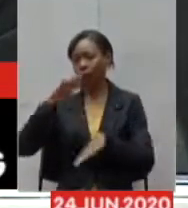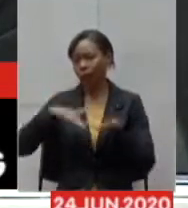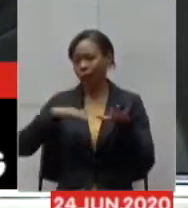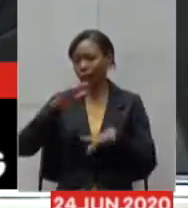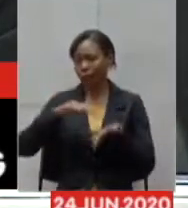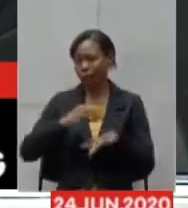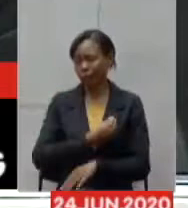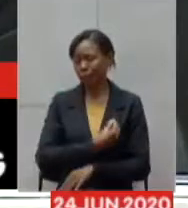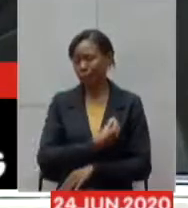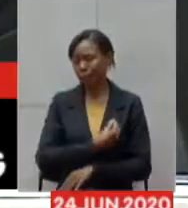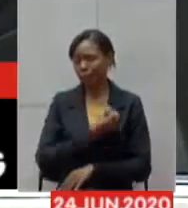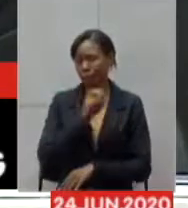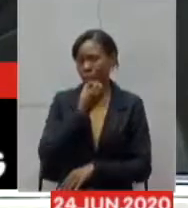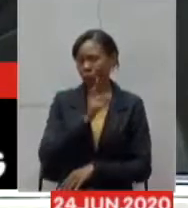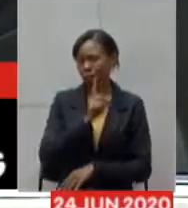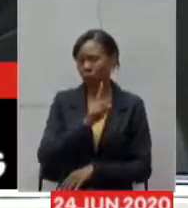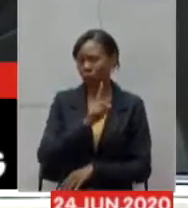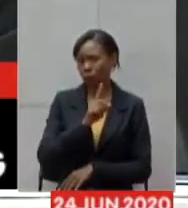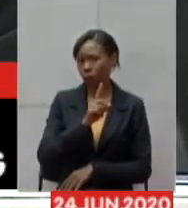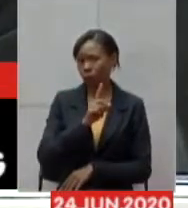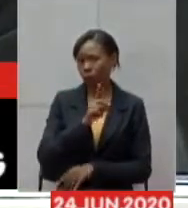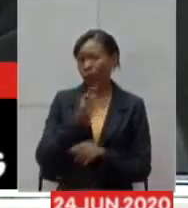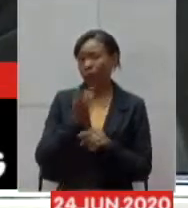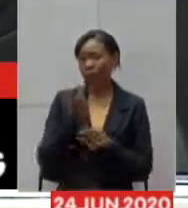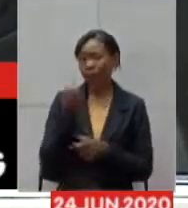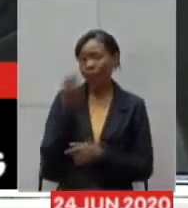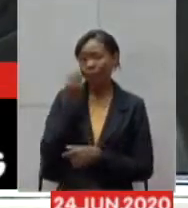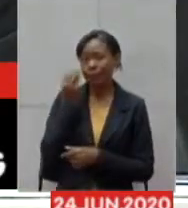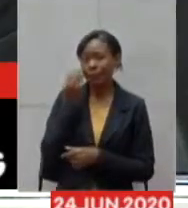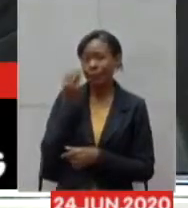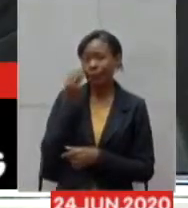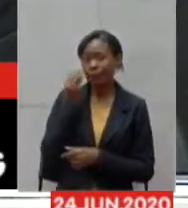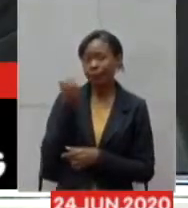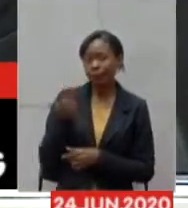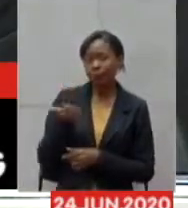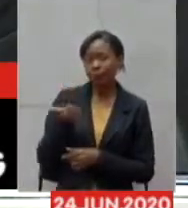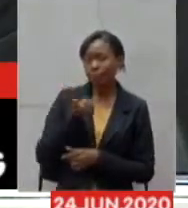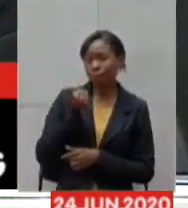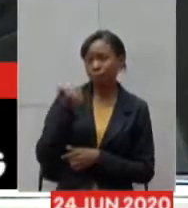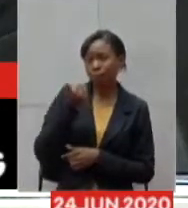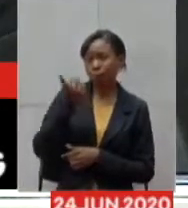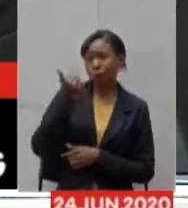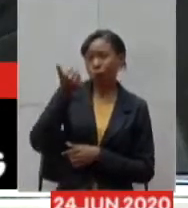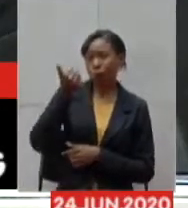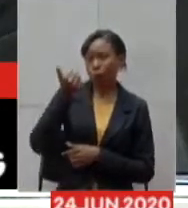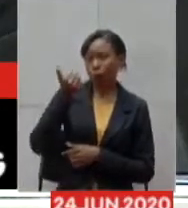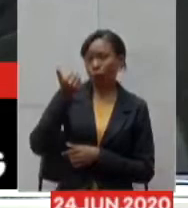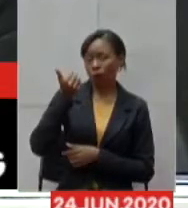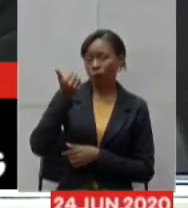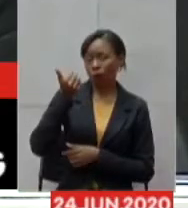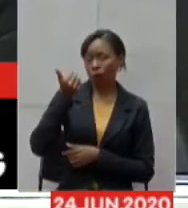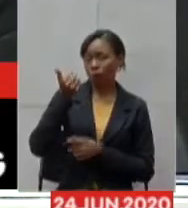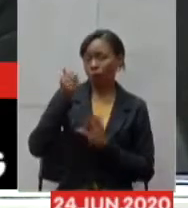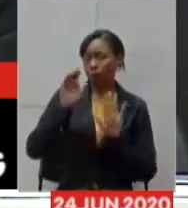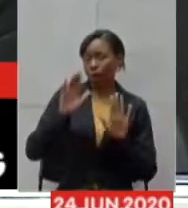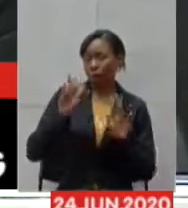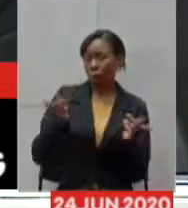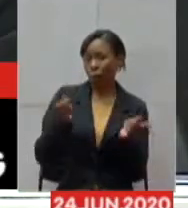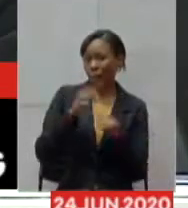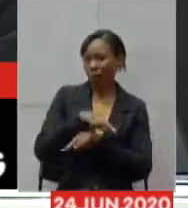buscando uma vida melhor e o o inverso infelizmente não acontece isso significa que